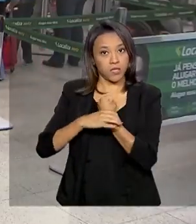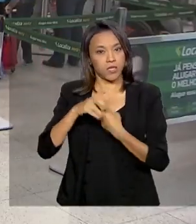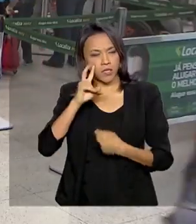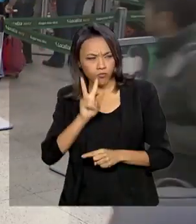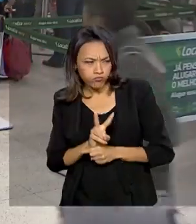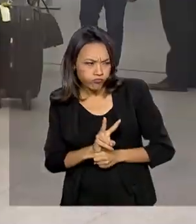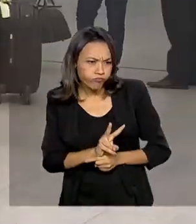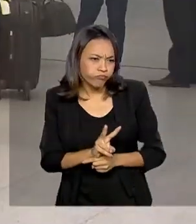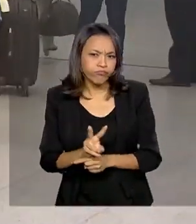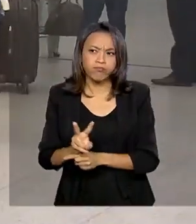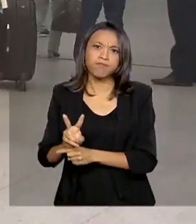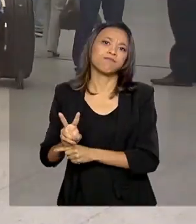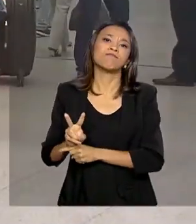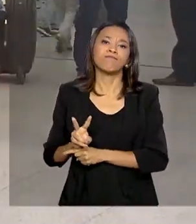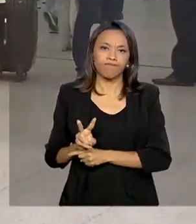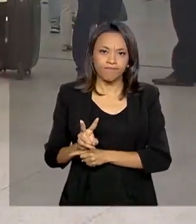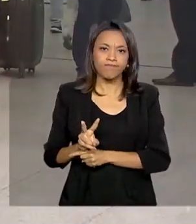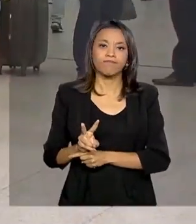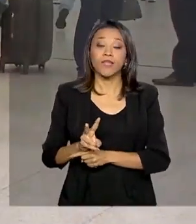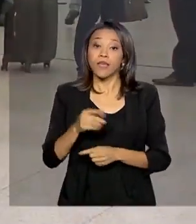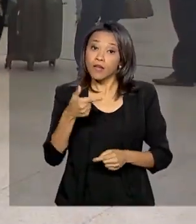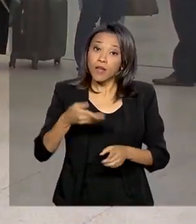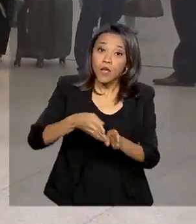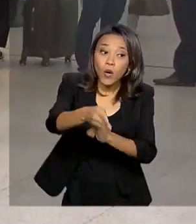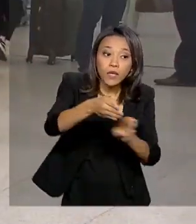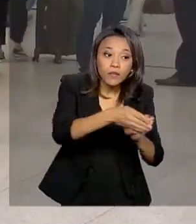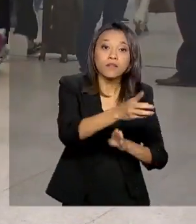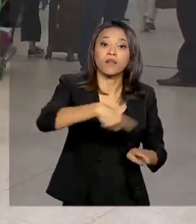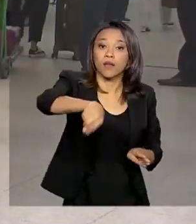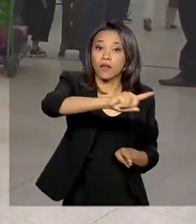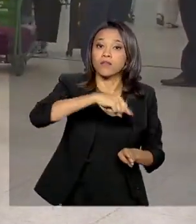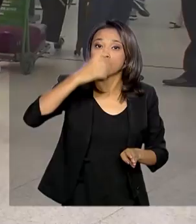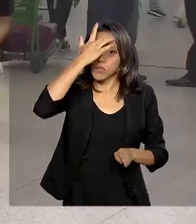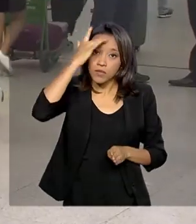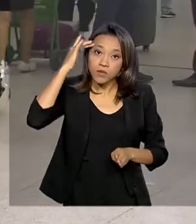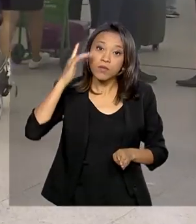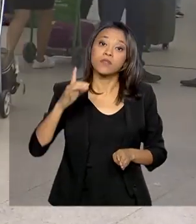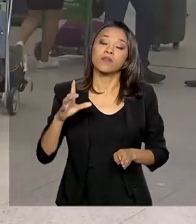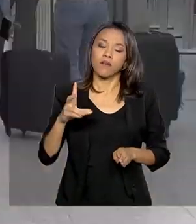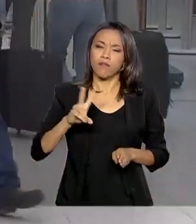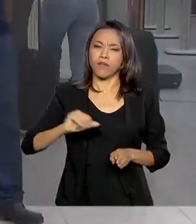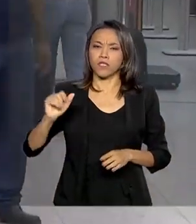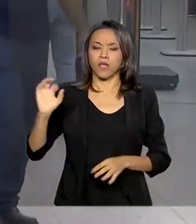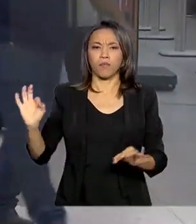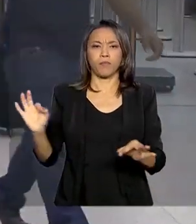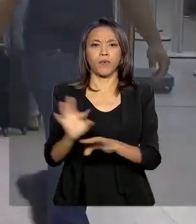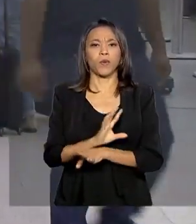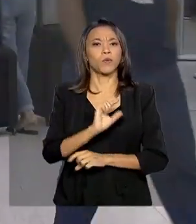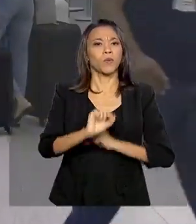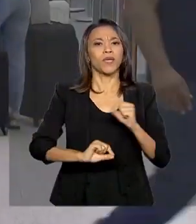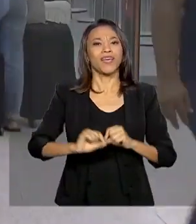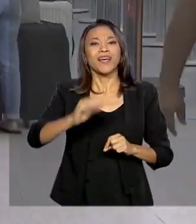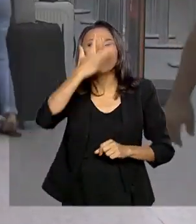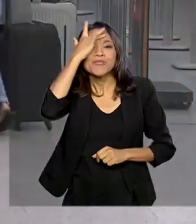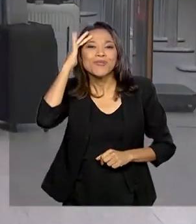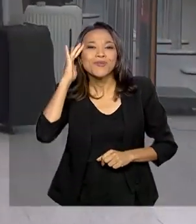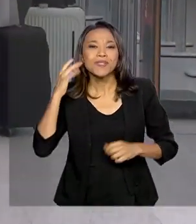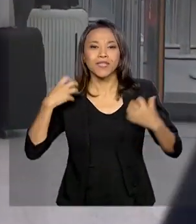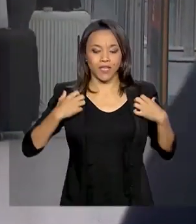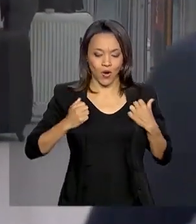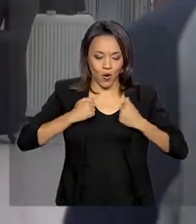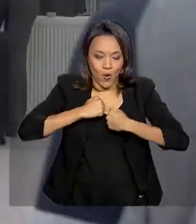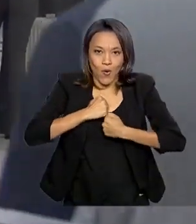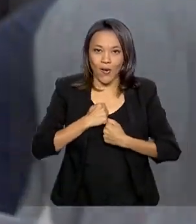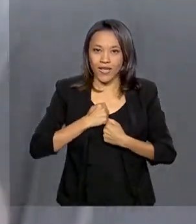reforçadas. E para oferecer orientações aos passageiros, estarão de prontidão os chamados amarelinhos, aqueles